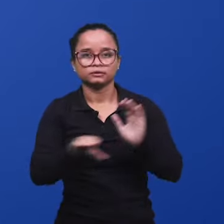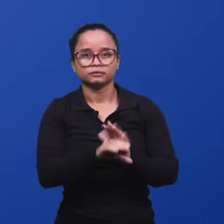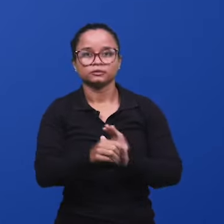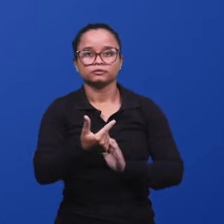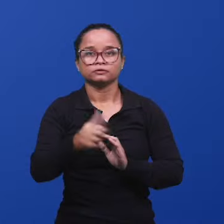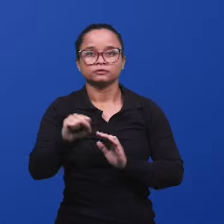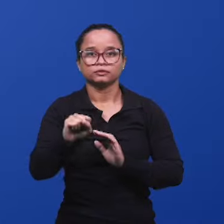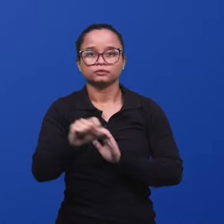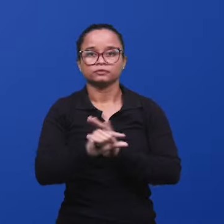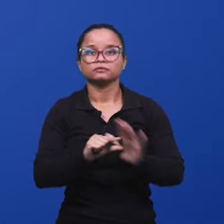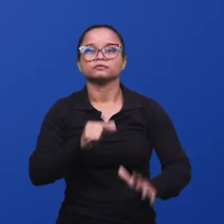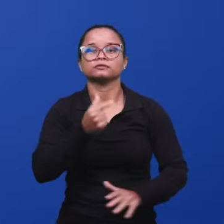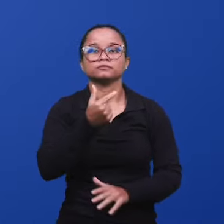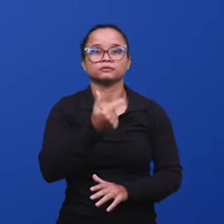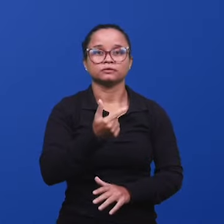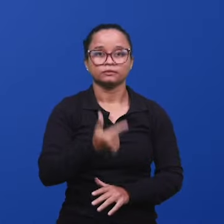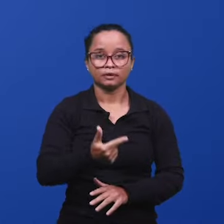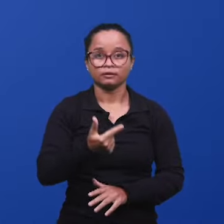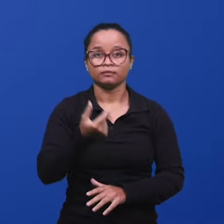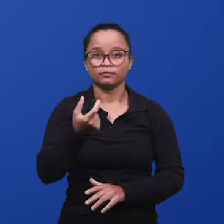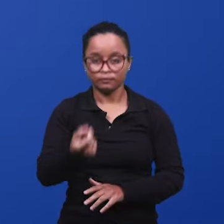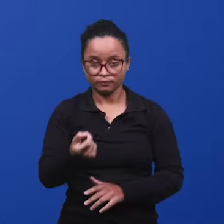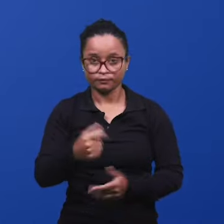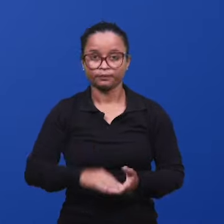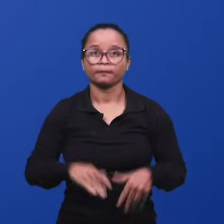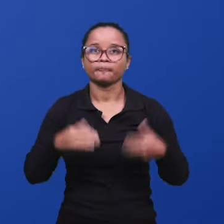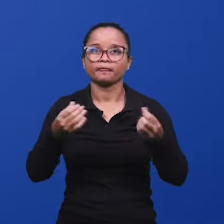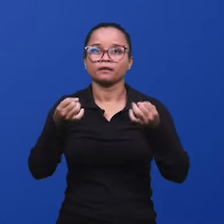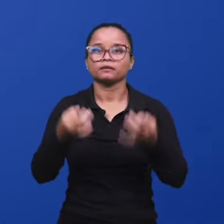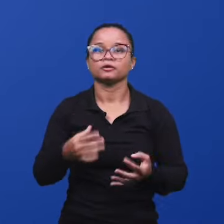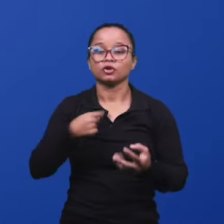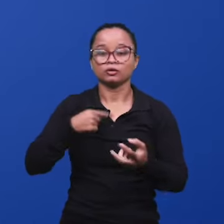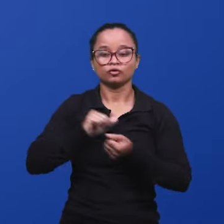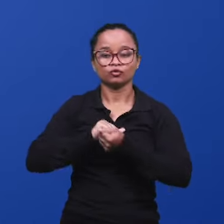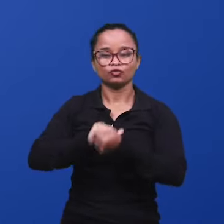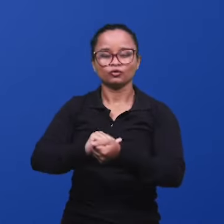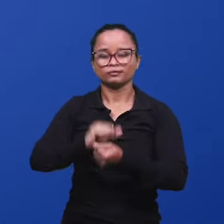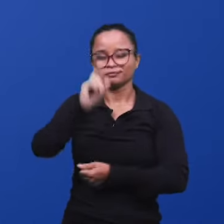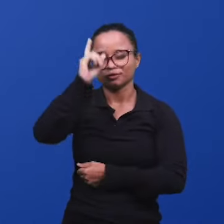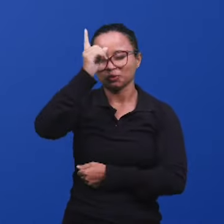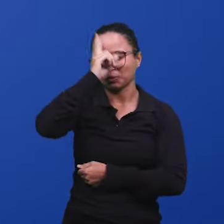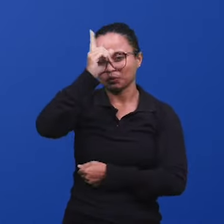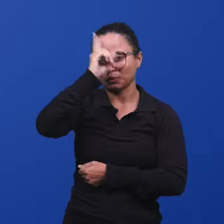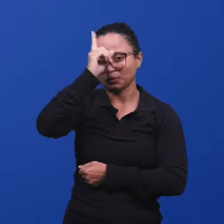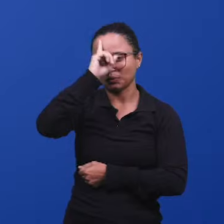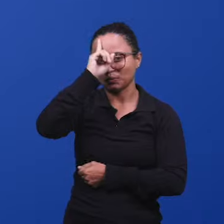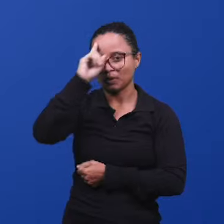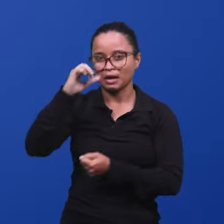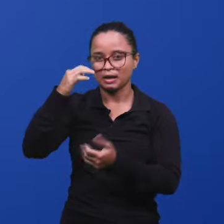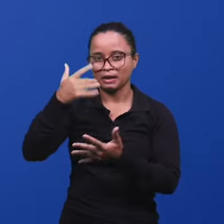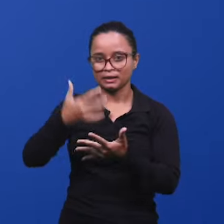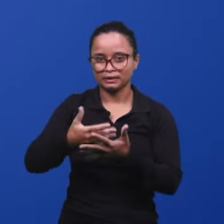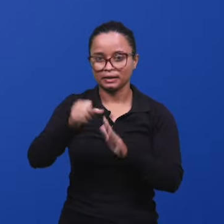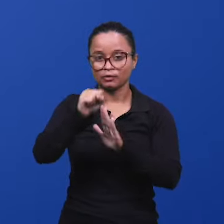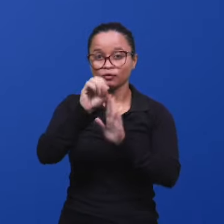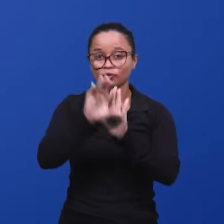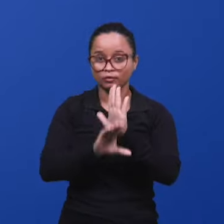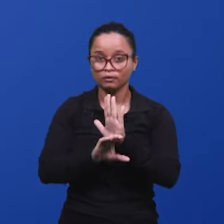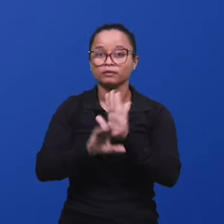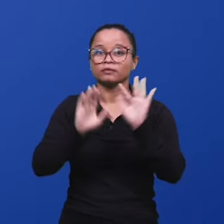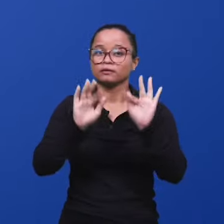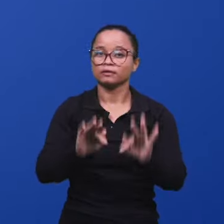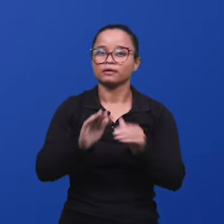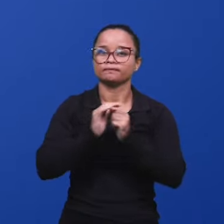28, verso 20, parte B. E eis que estou convosco todos os dias, até a consumação dos